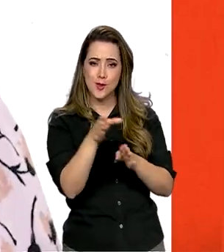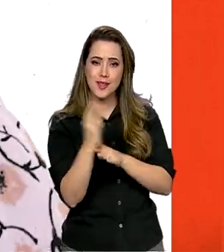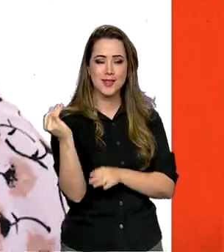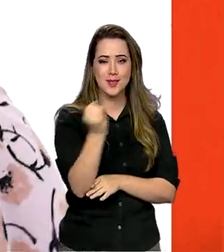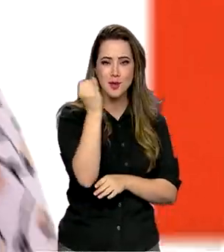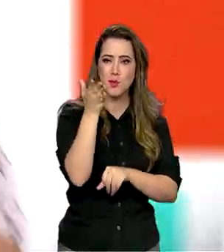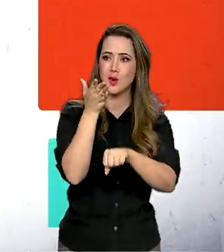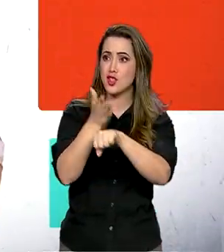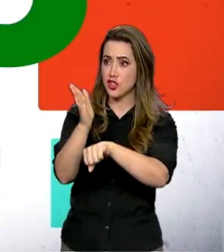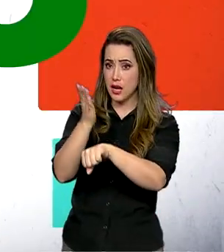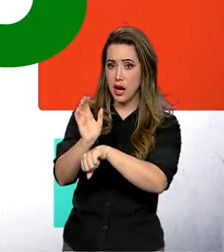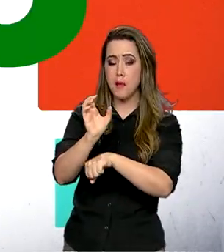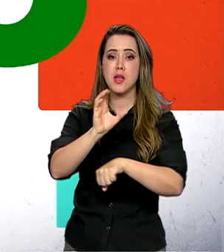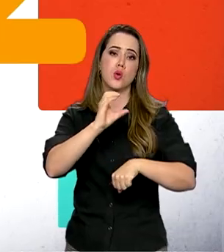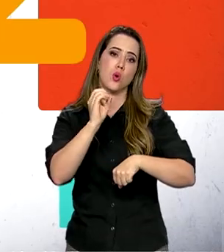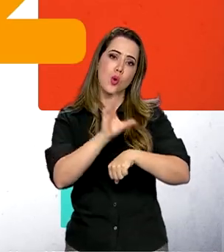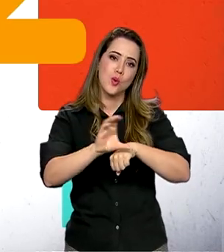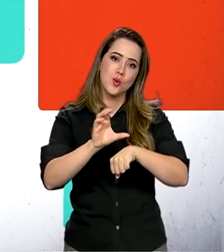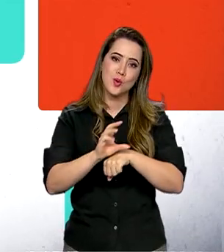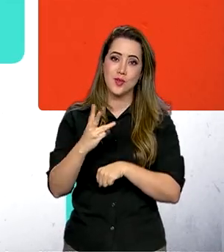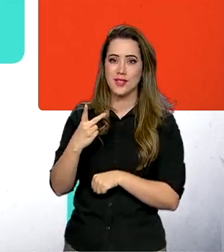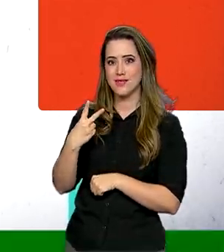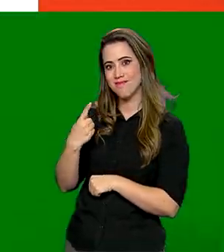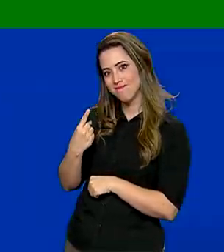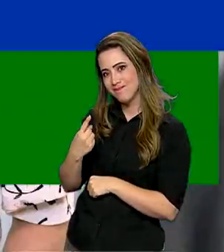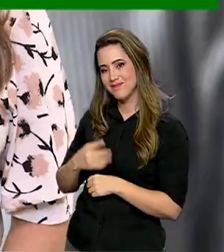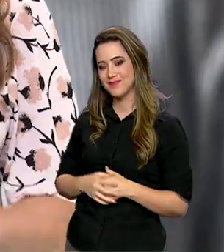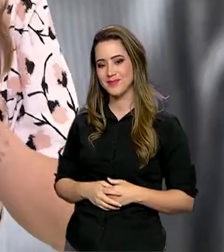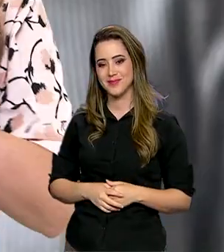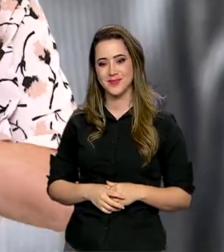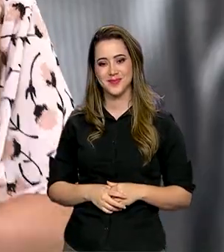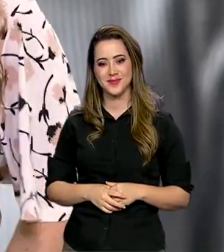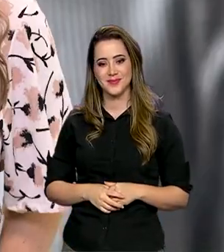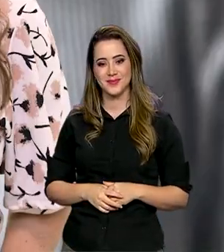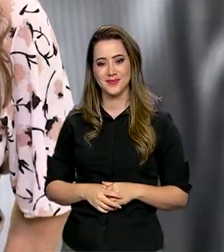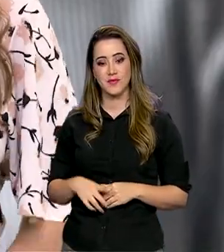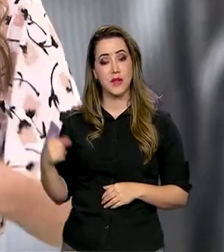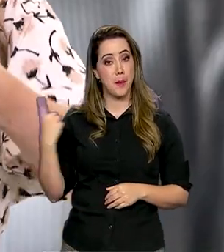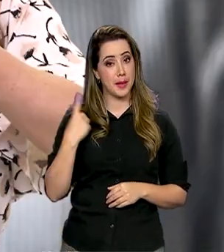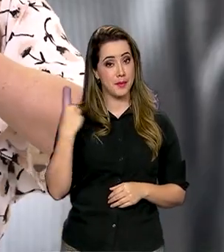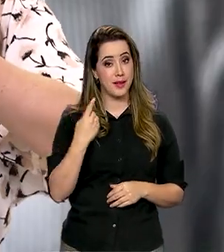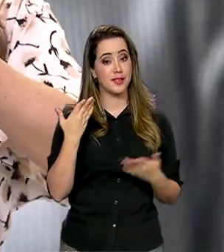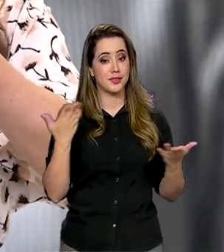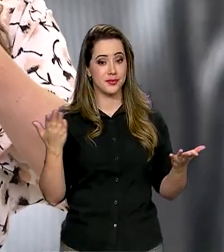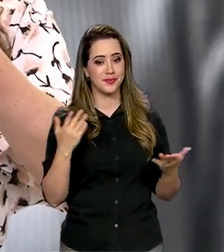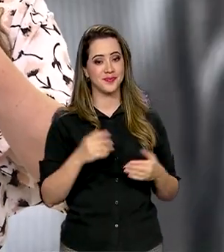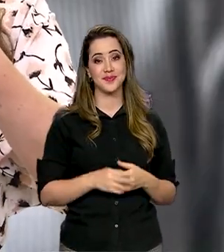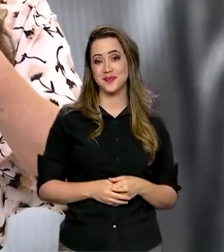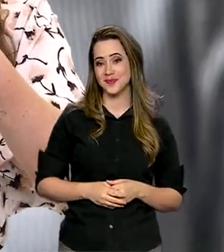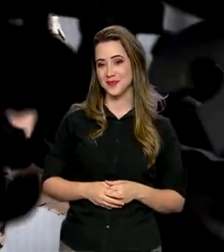capacitação em 3, 2, 1... A primeira delas é...